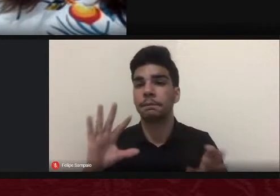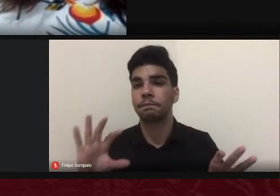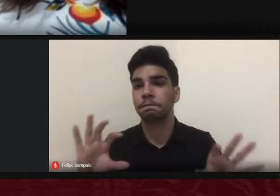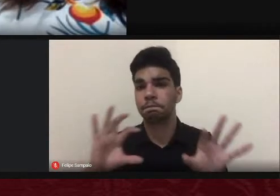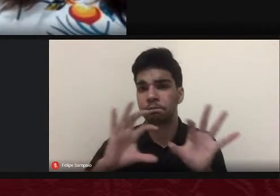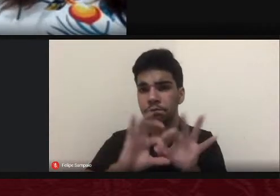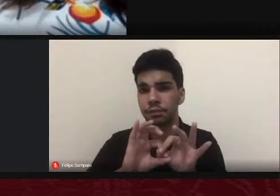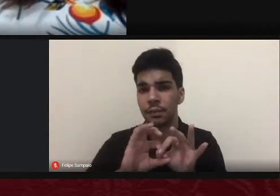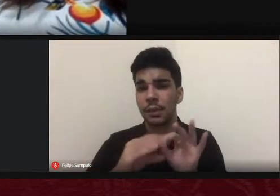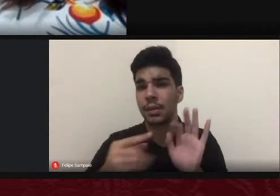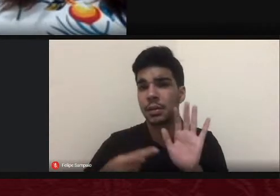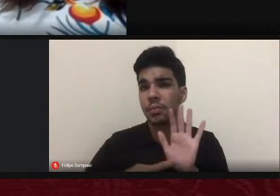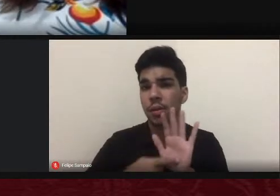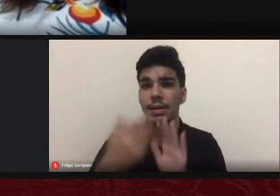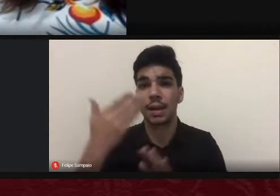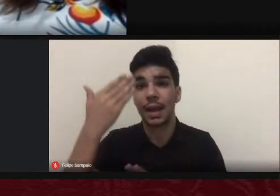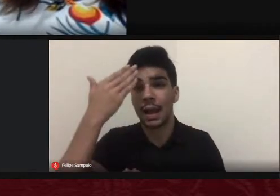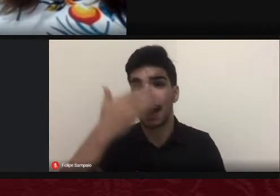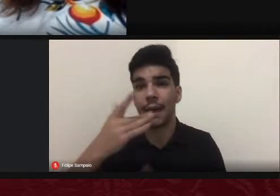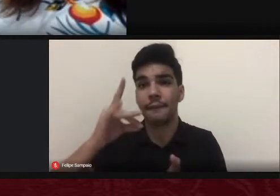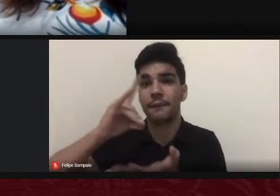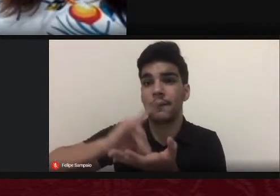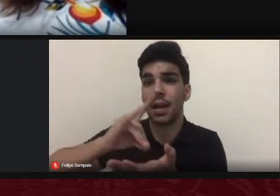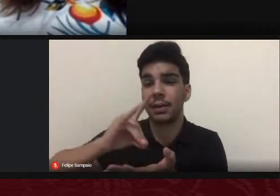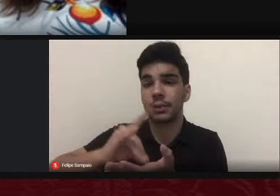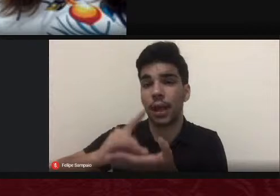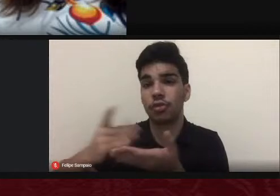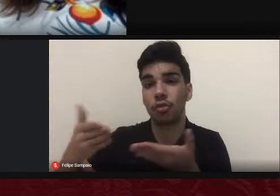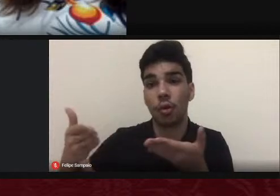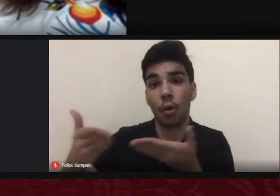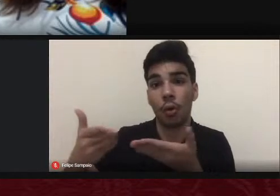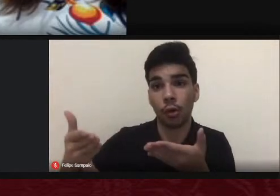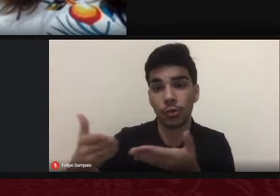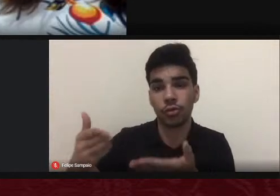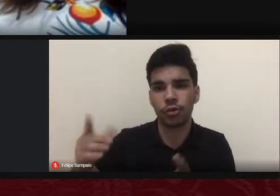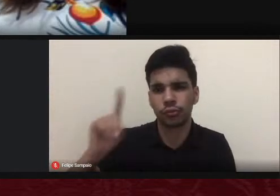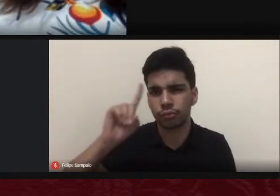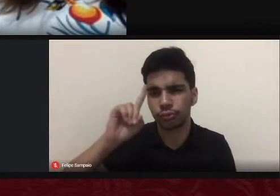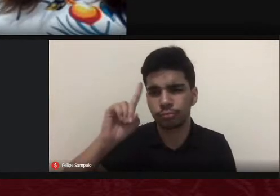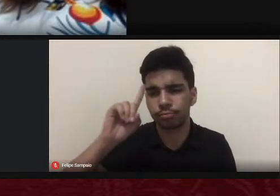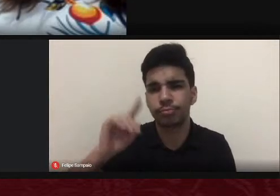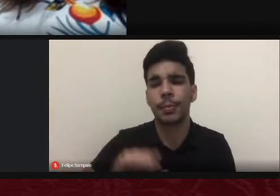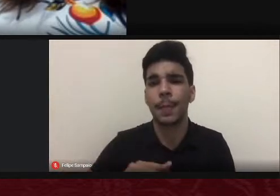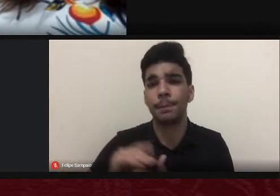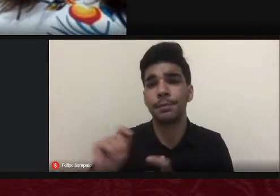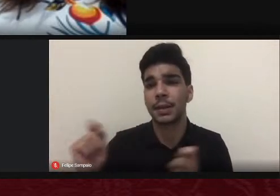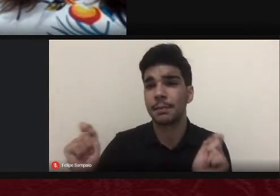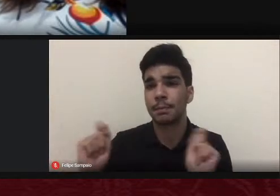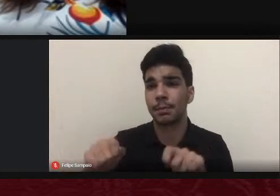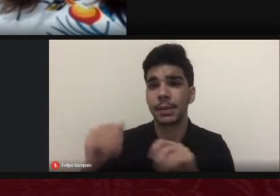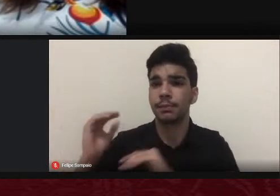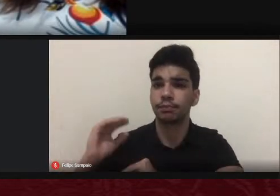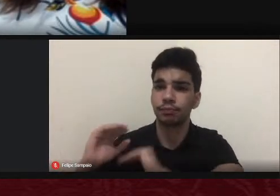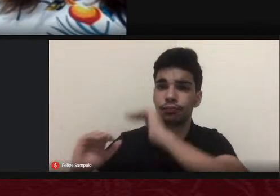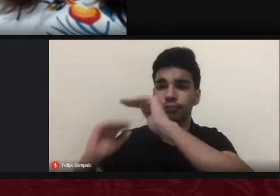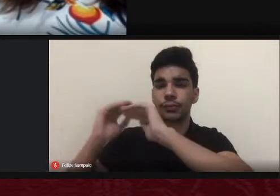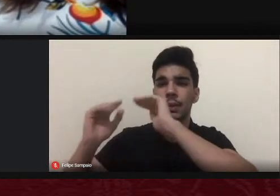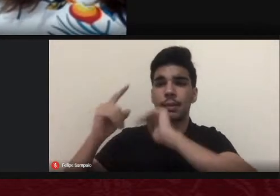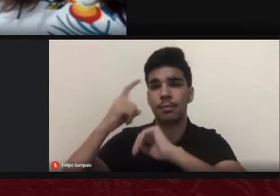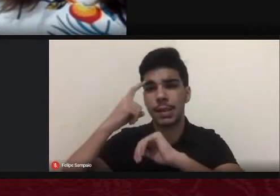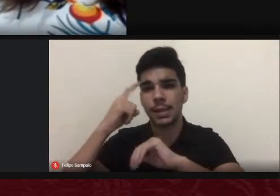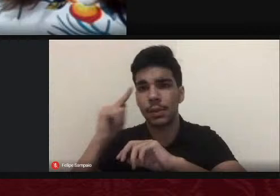realidade social à saúde coletiva e que exigem o desenvolvimento do pensamento geográfico